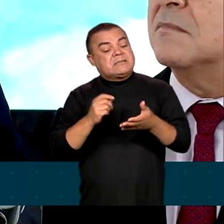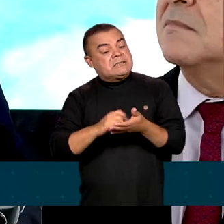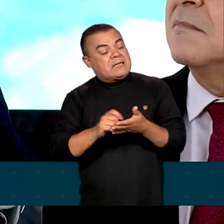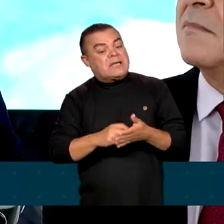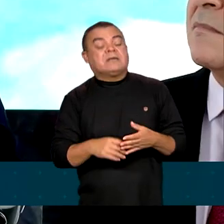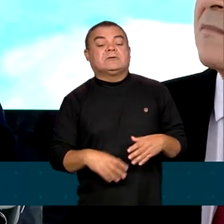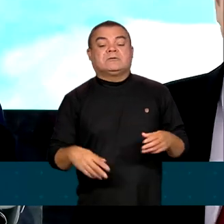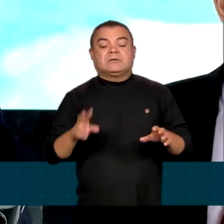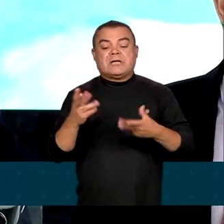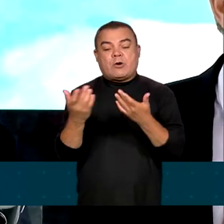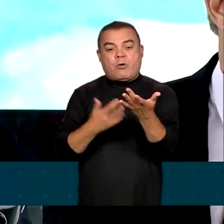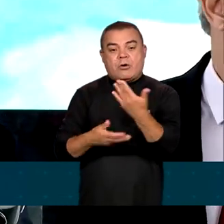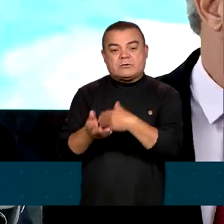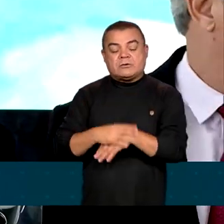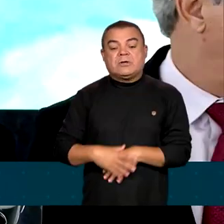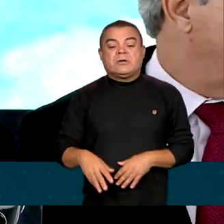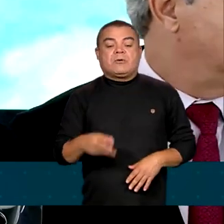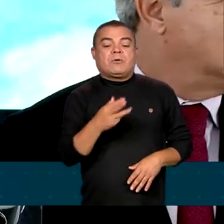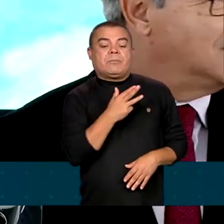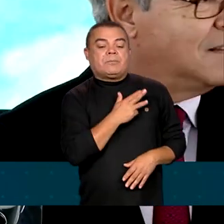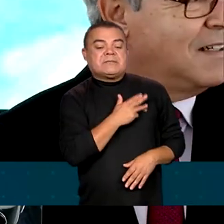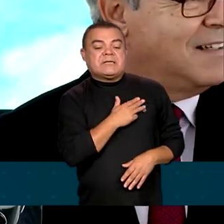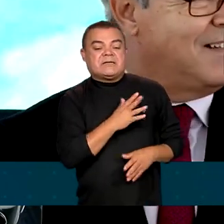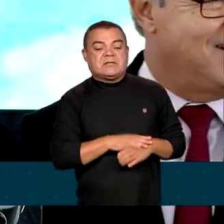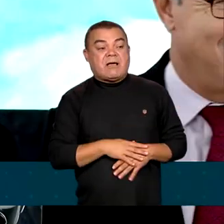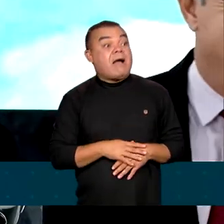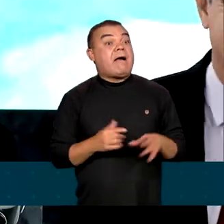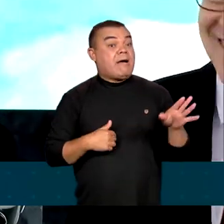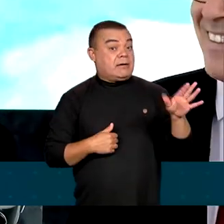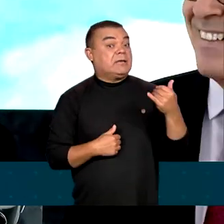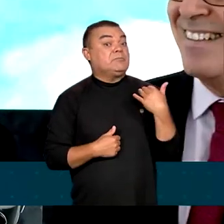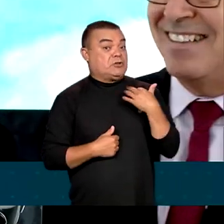do presidente Lula. Você só vai de novo? Vou, me convocou de novo.